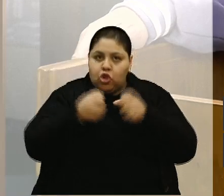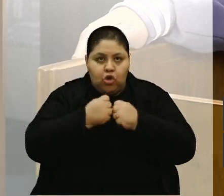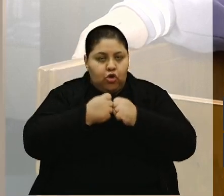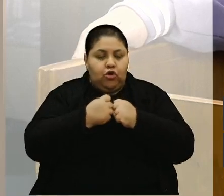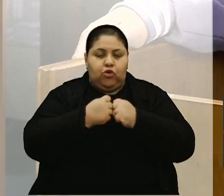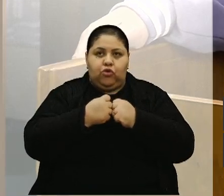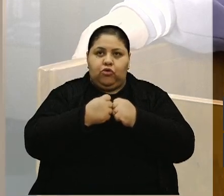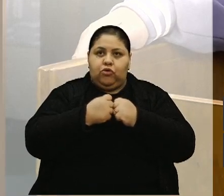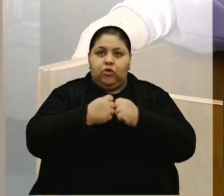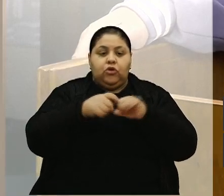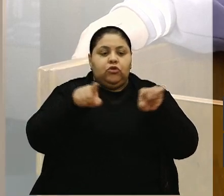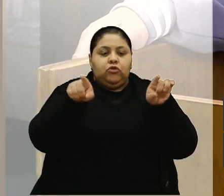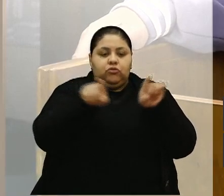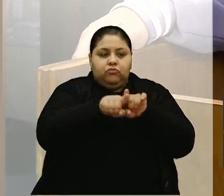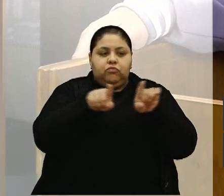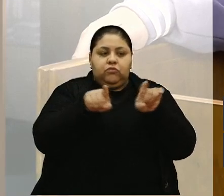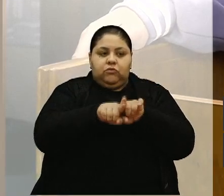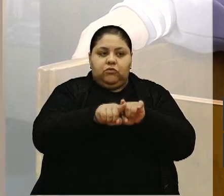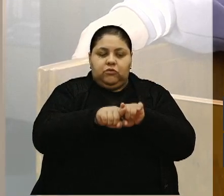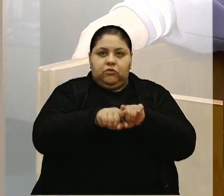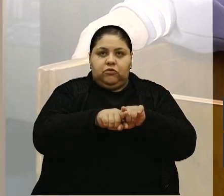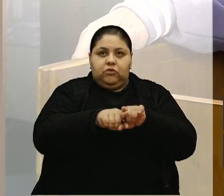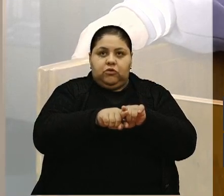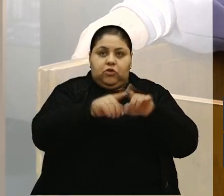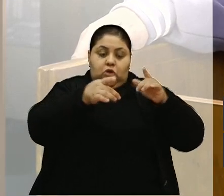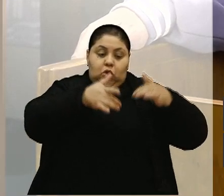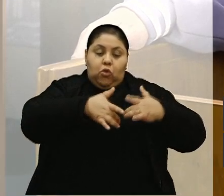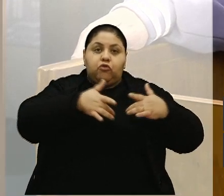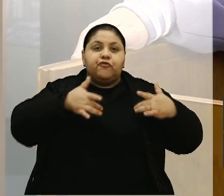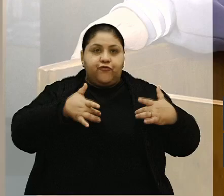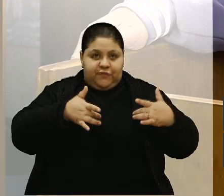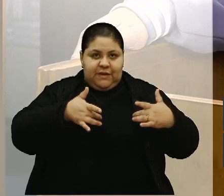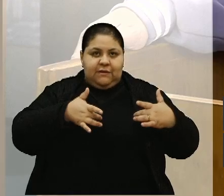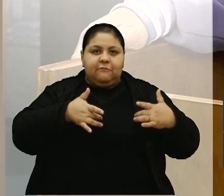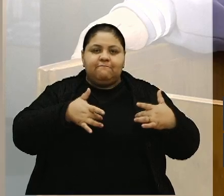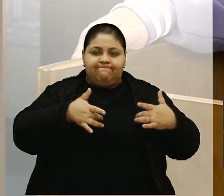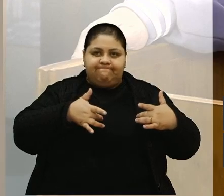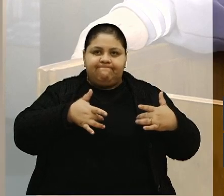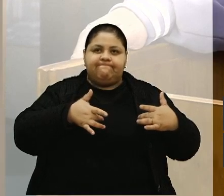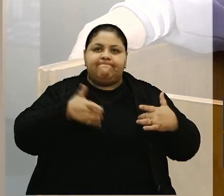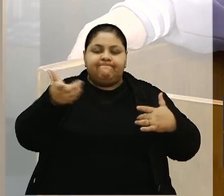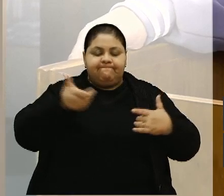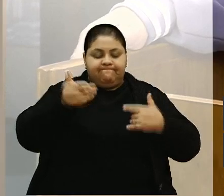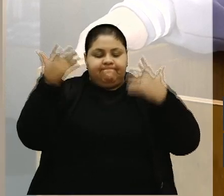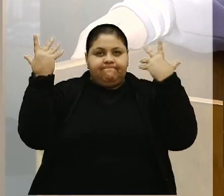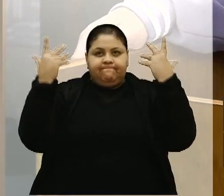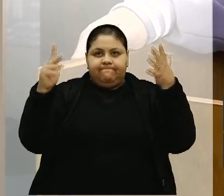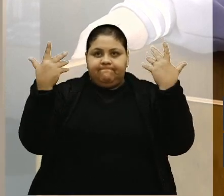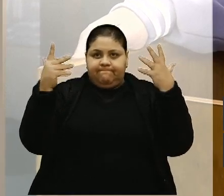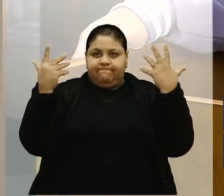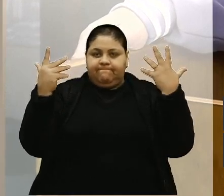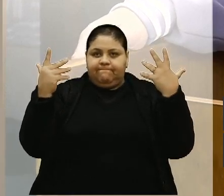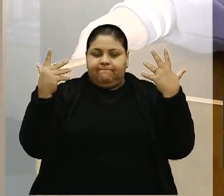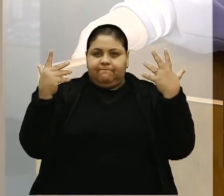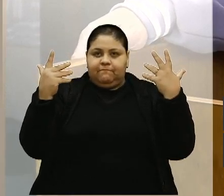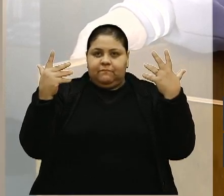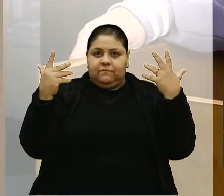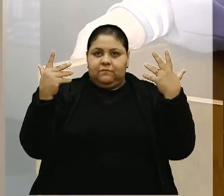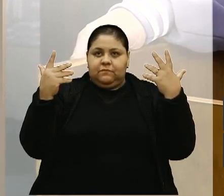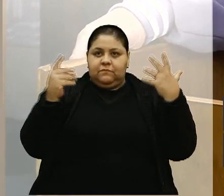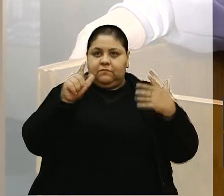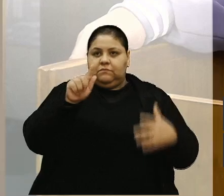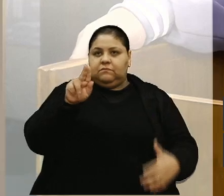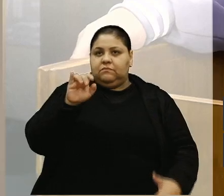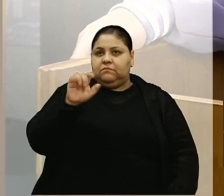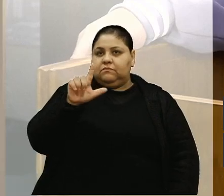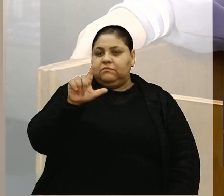fosse também os voluntários, quero aqui parabenizar, enfim, o Guilherme